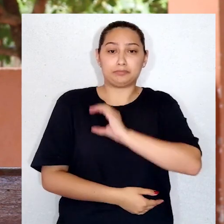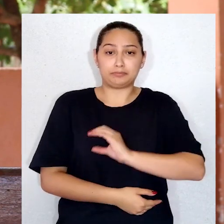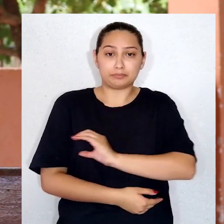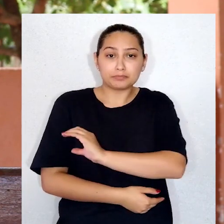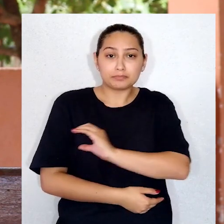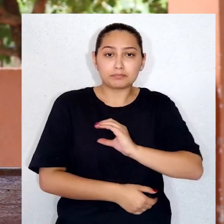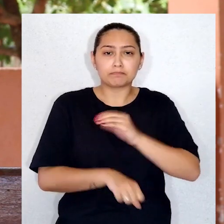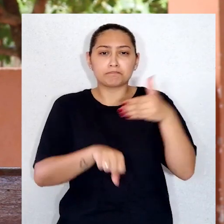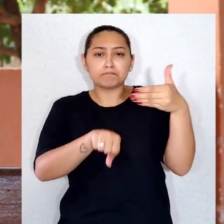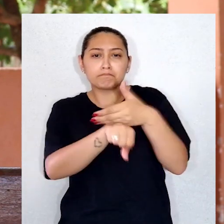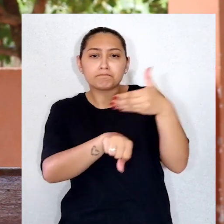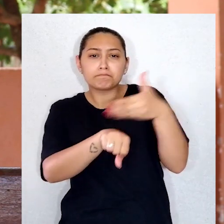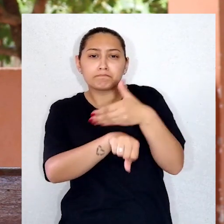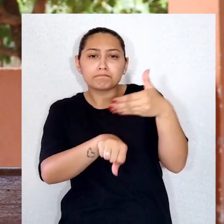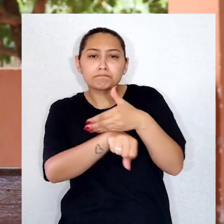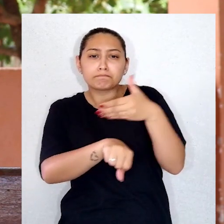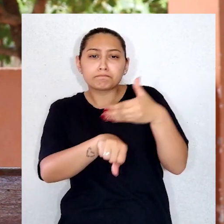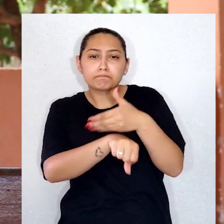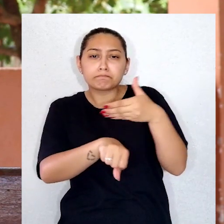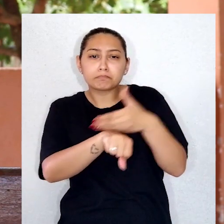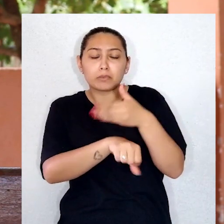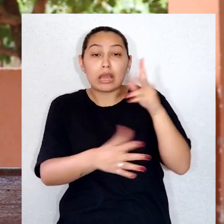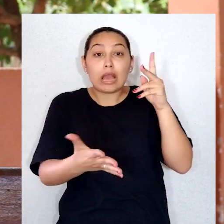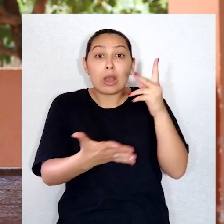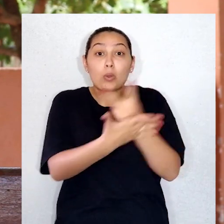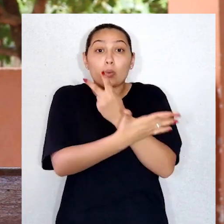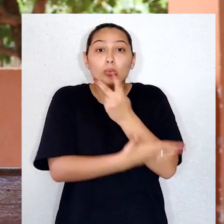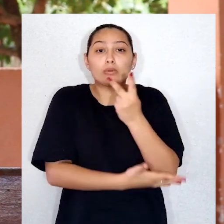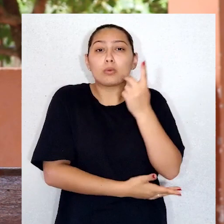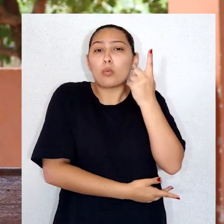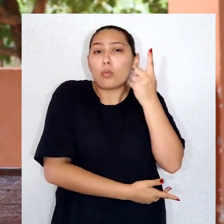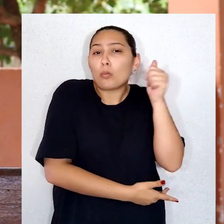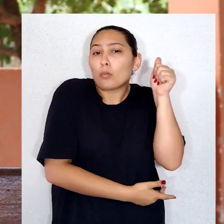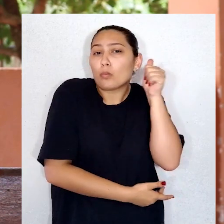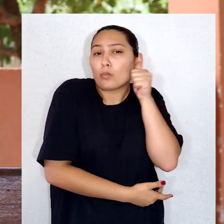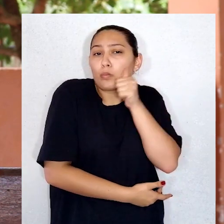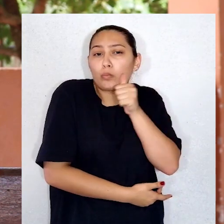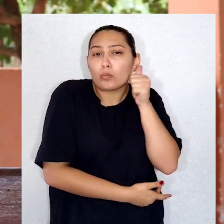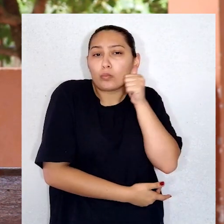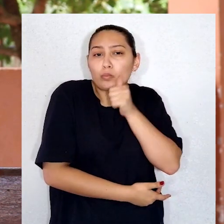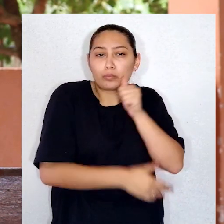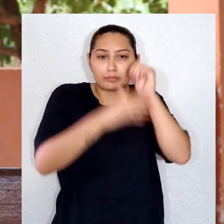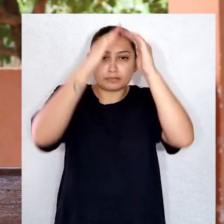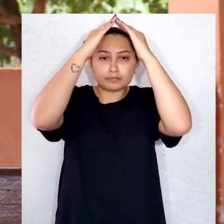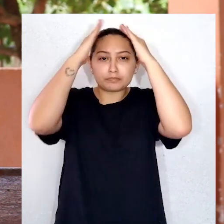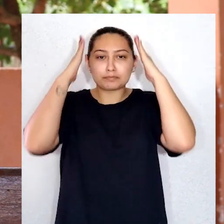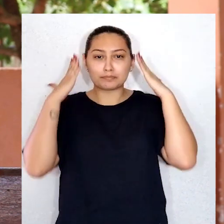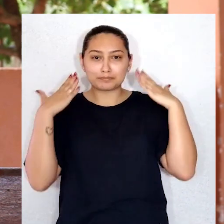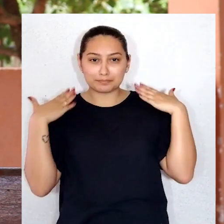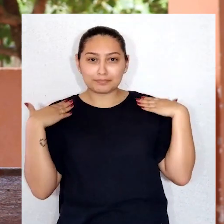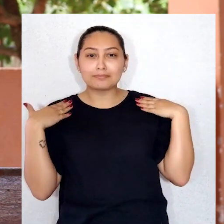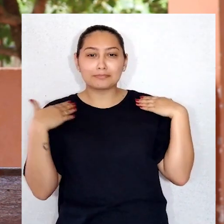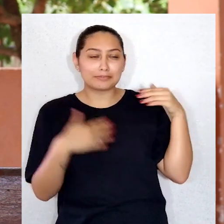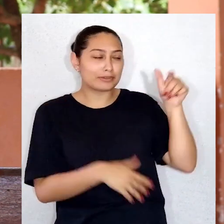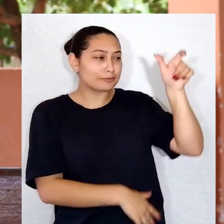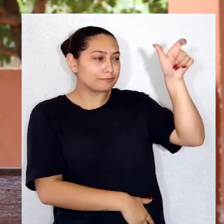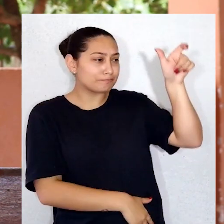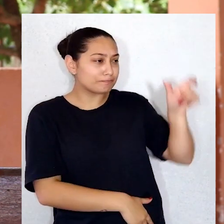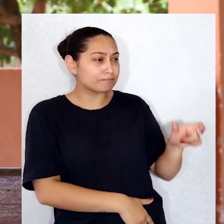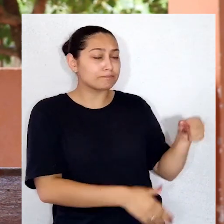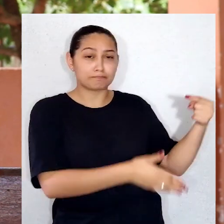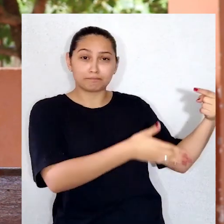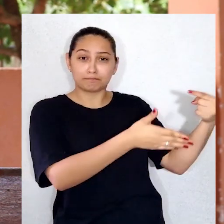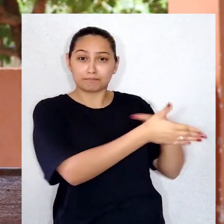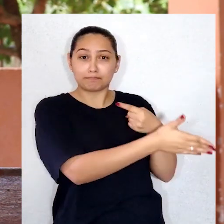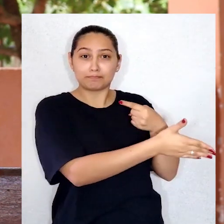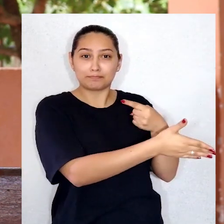eu comecei a catequese, andando na catequese, até uma